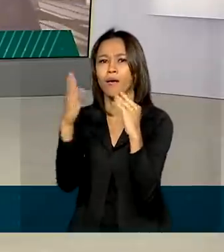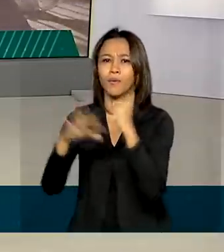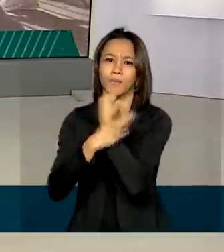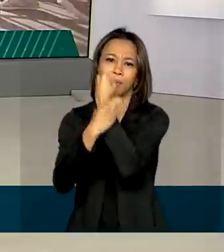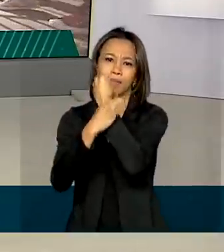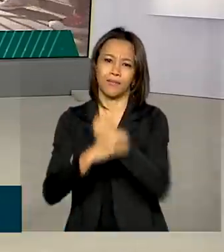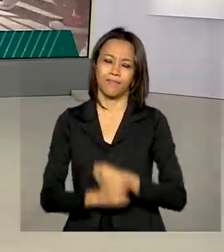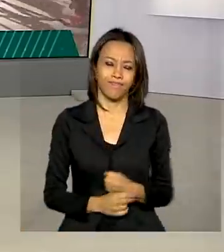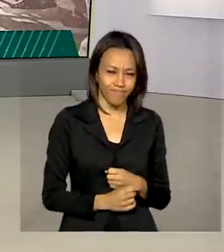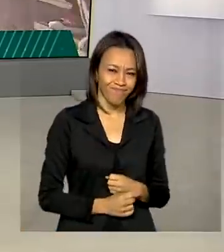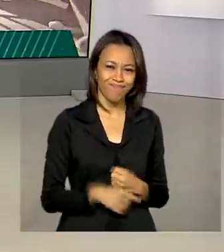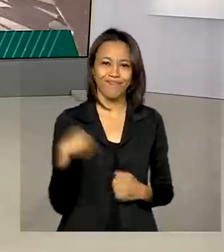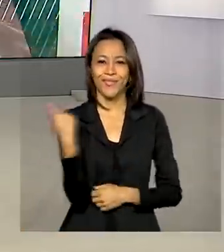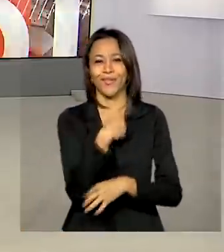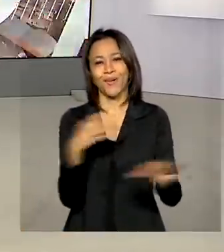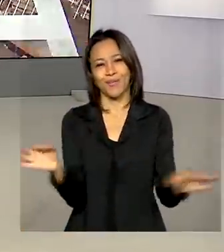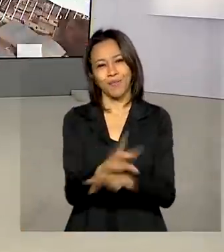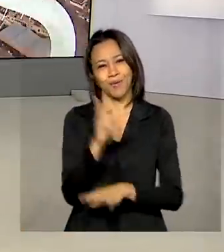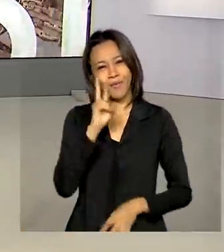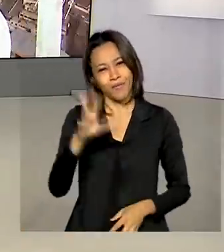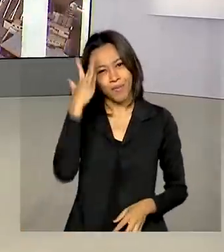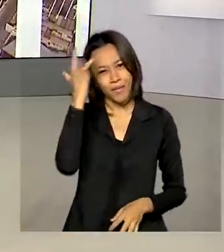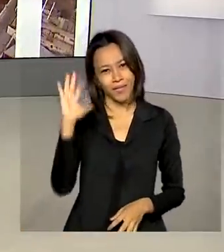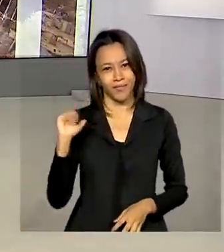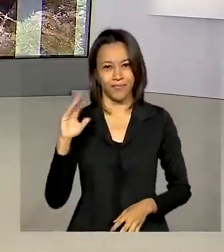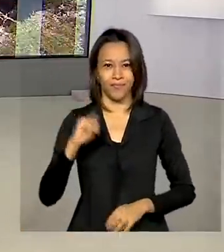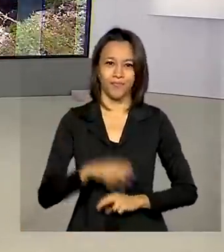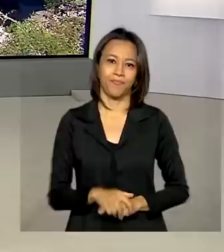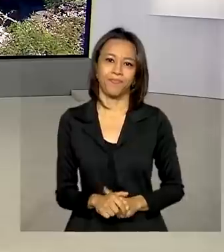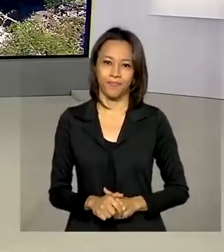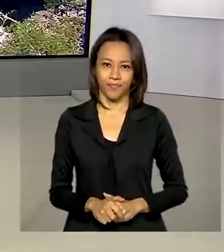O Brasil em Dia termina aqui, nos vemos amanhã. Tchau, tchau!